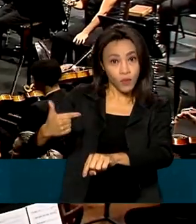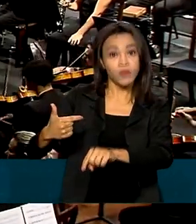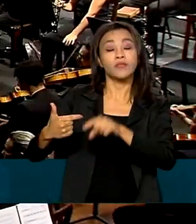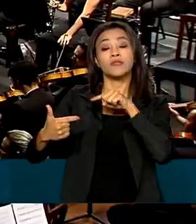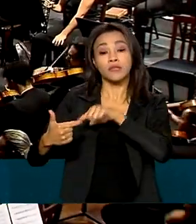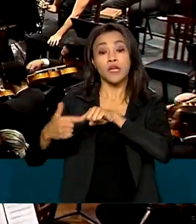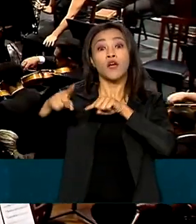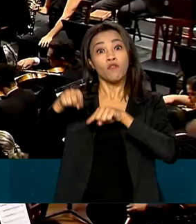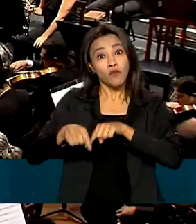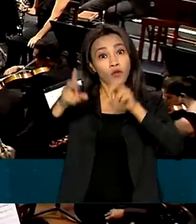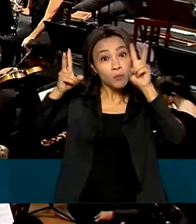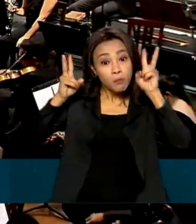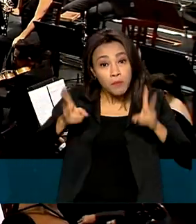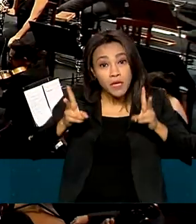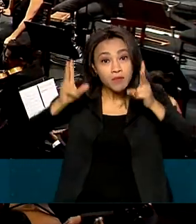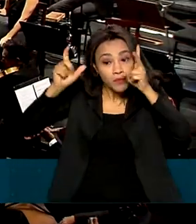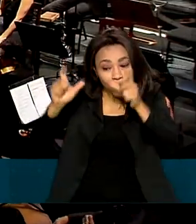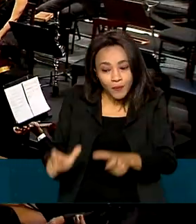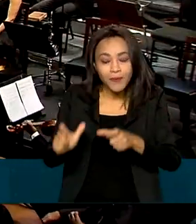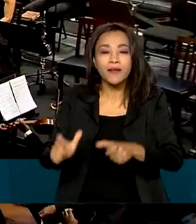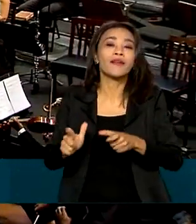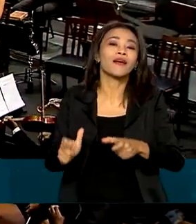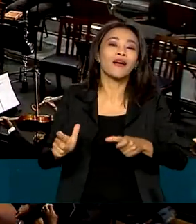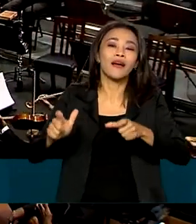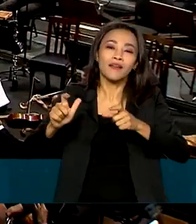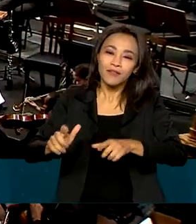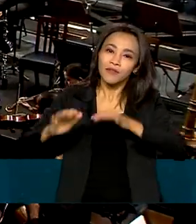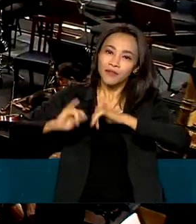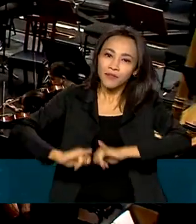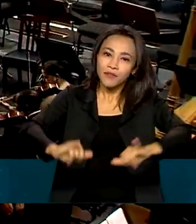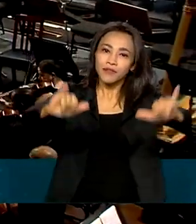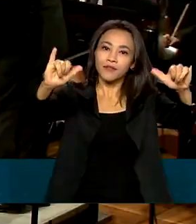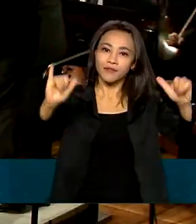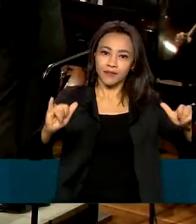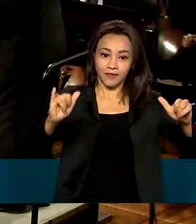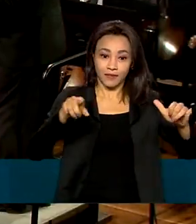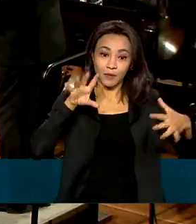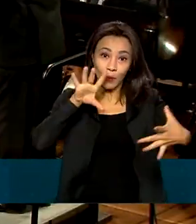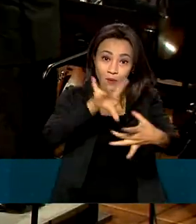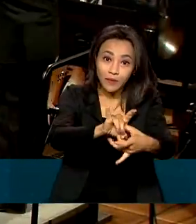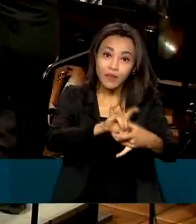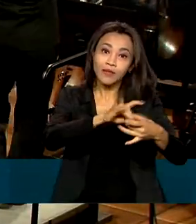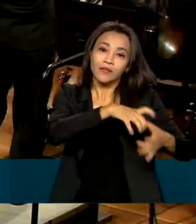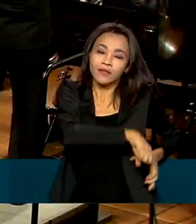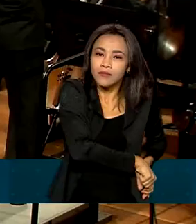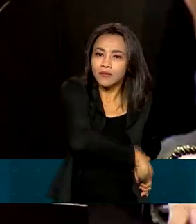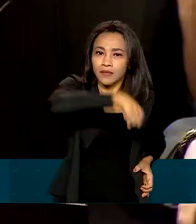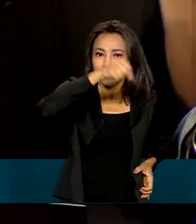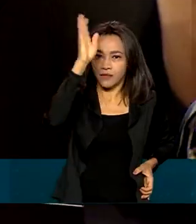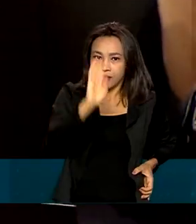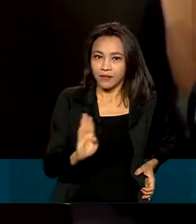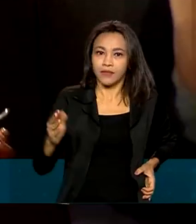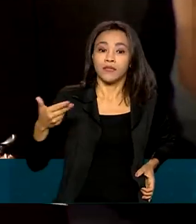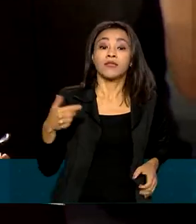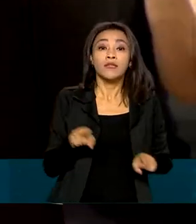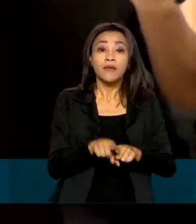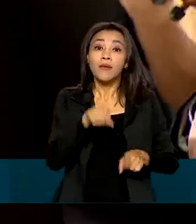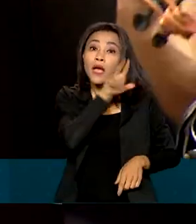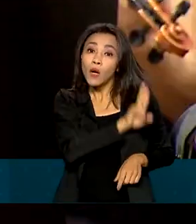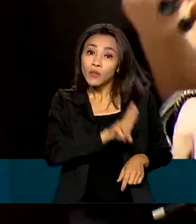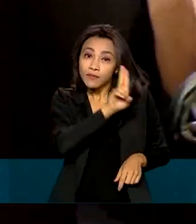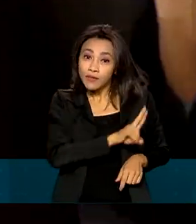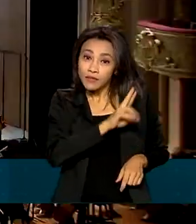transmitido do mesmo local, no centenário da Independência do Brasil. E a Sinfônica Nacional da Universidade Federal